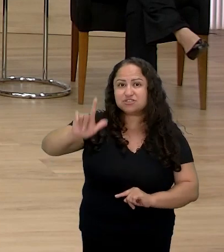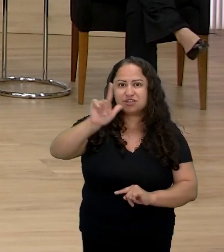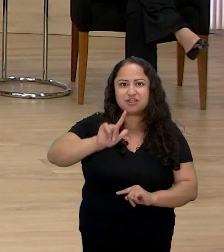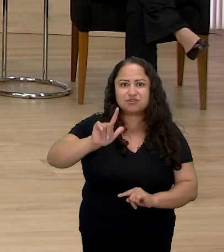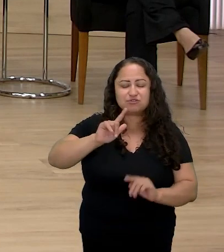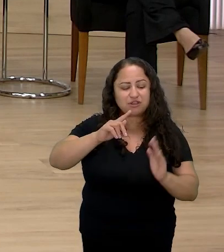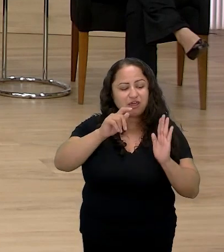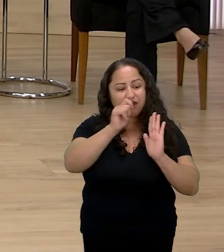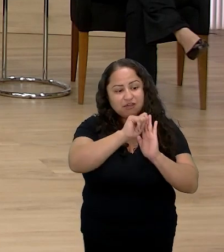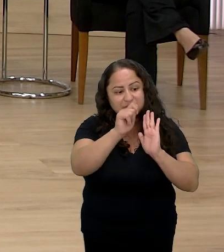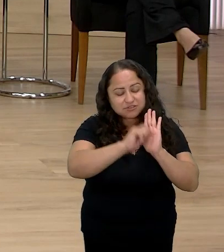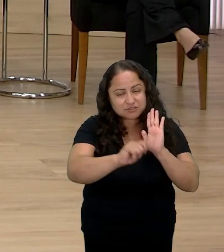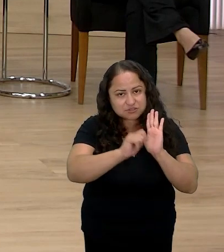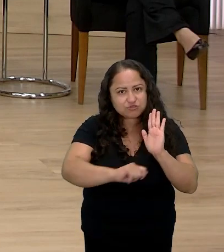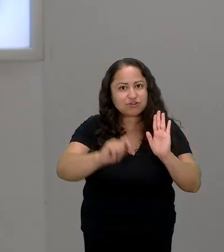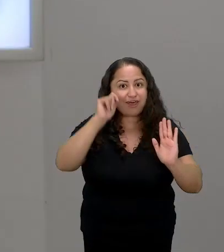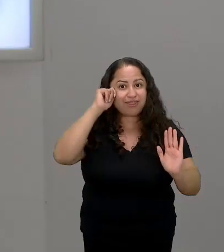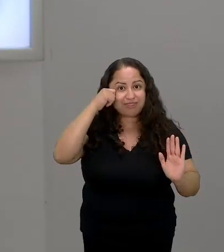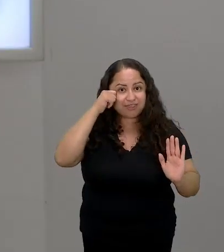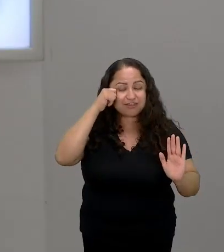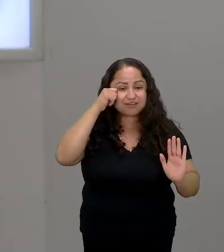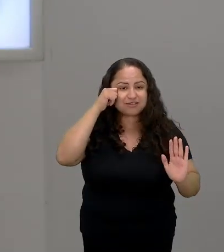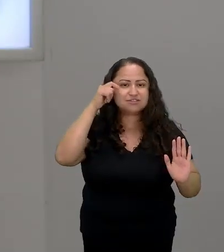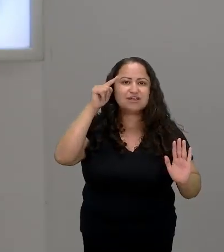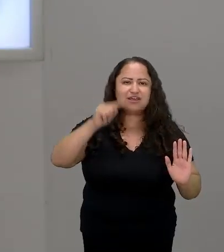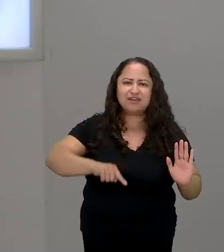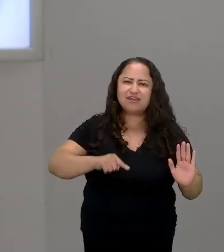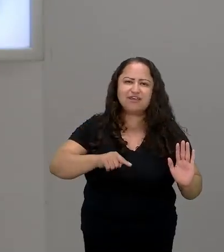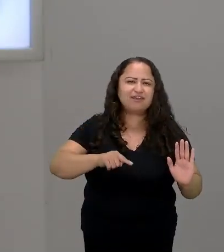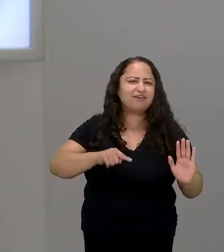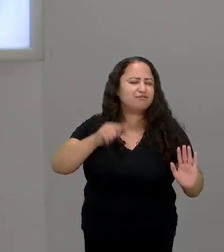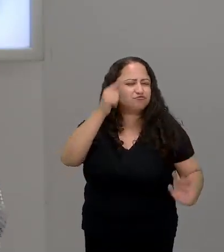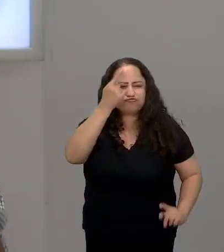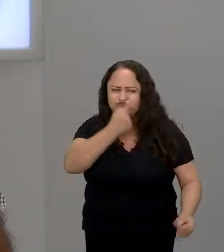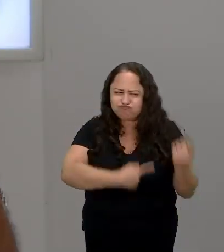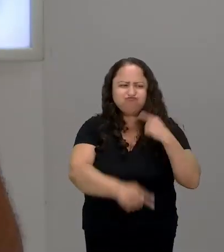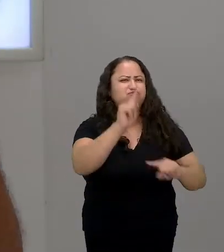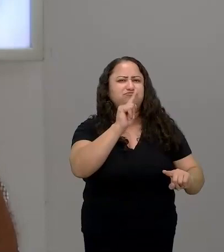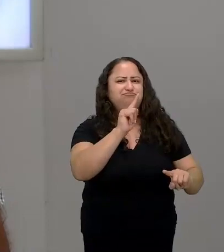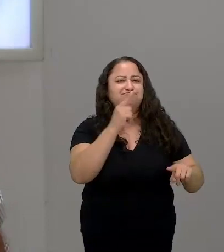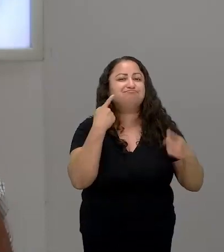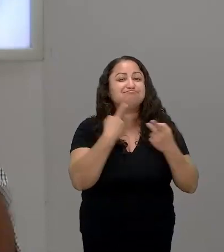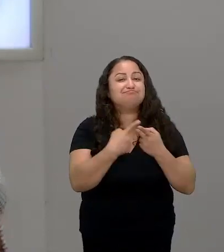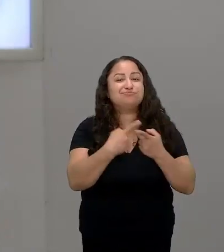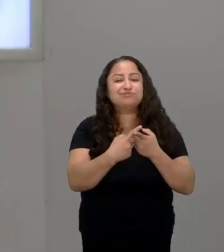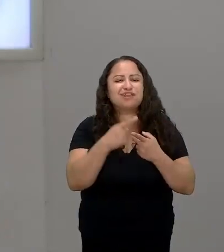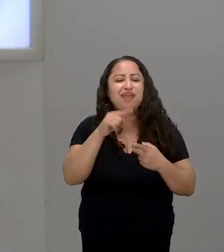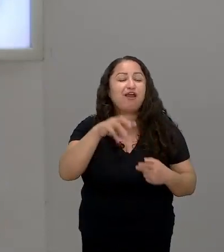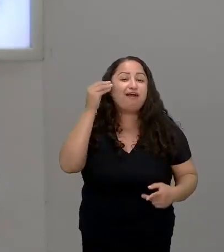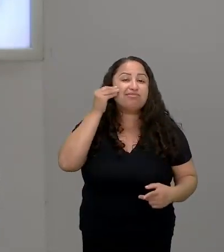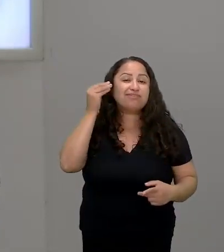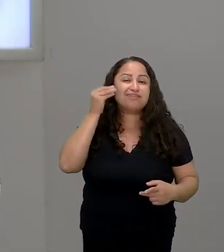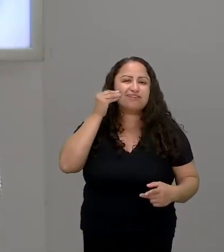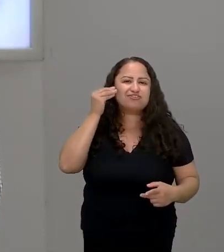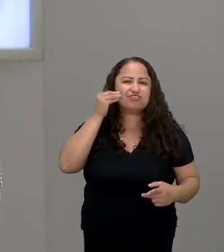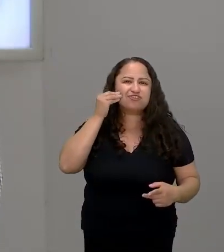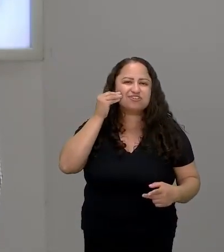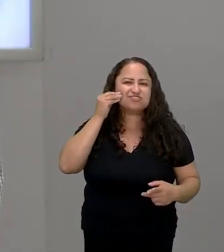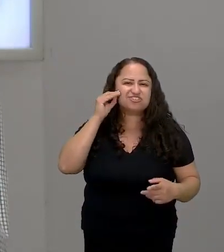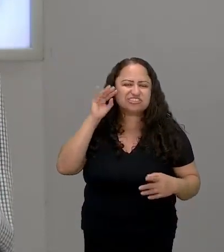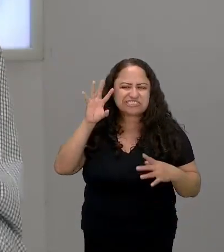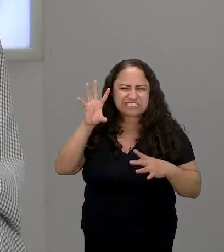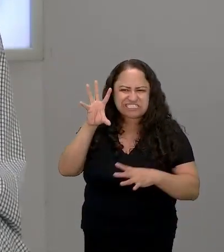negras é muito é muito abassaladora é muito contundente porque eu acho que é uma tentativa de resgate das raízes